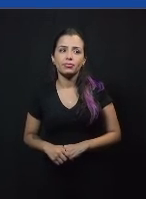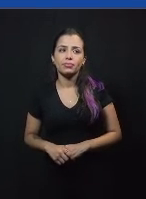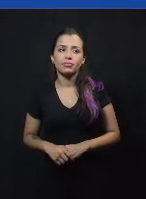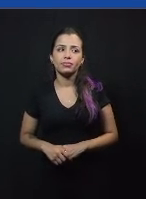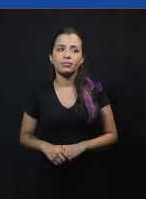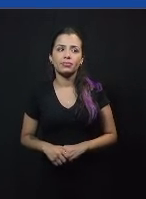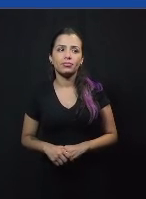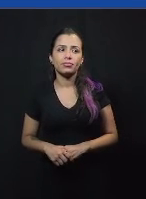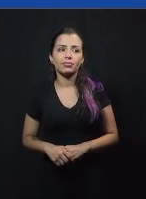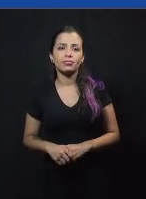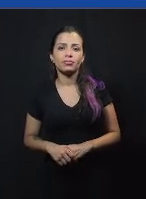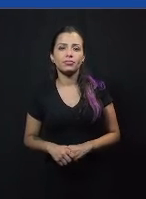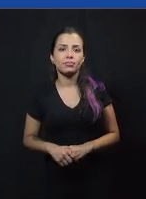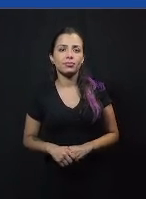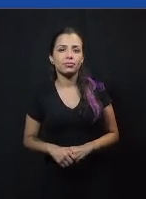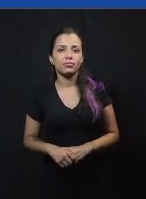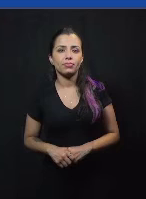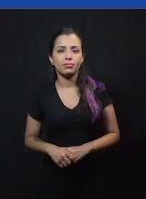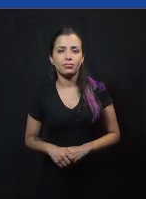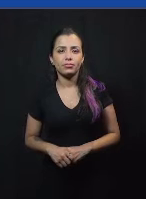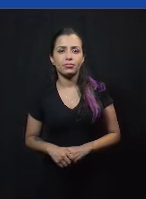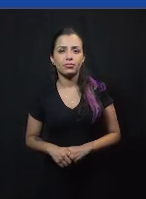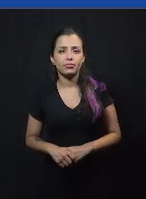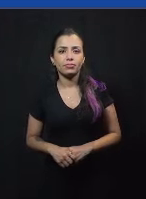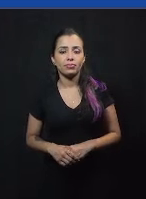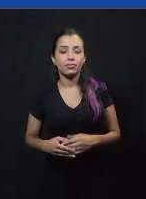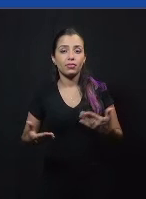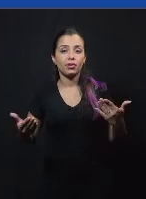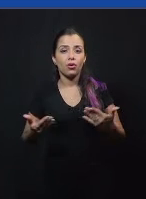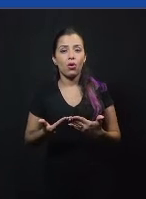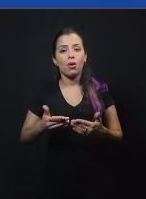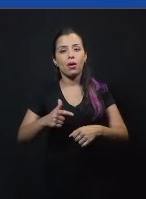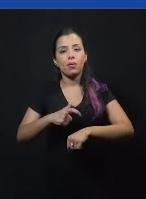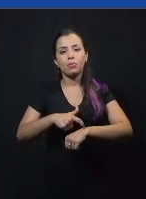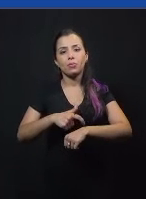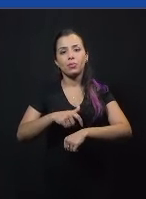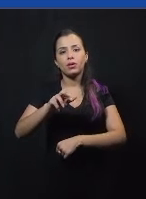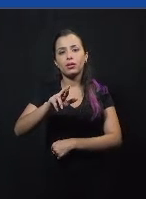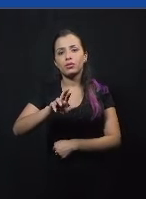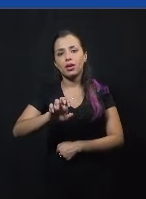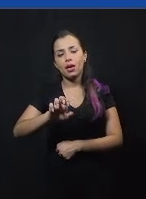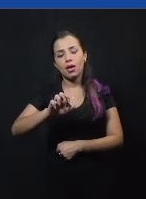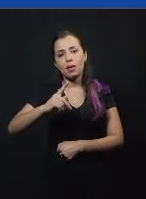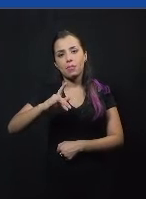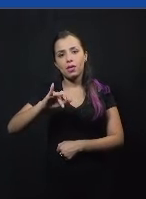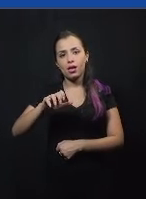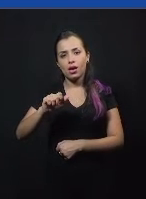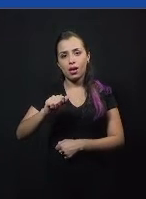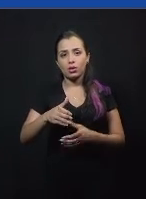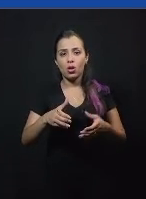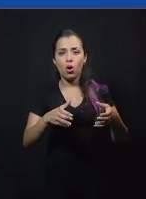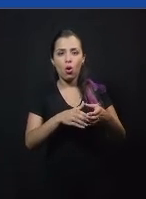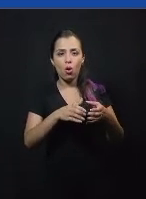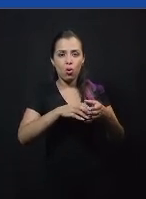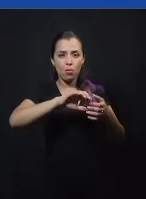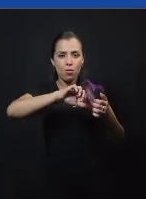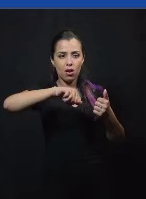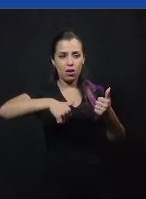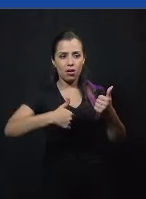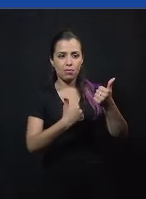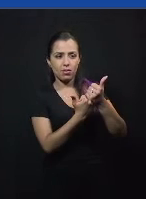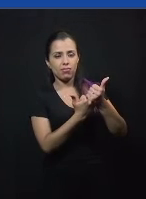Bom, agora a gente vai para o momento da réplica. O time de defesa tem 1 minuto e 30 para fazer a sua réplica, a partir de agora.